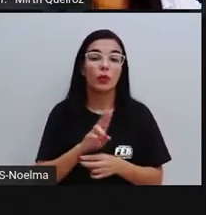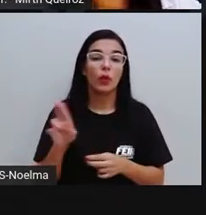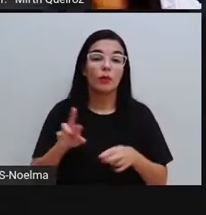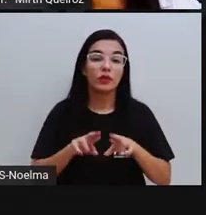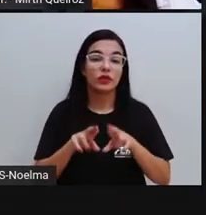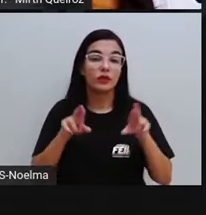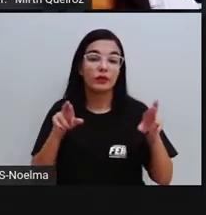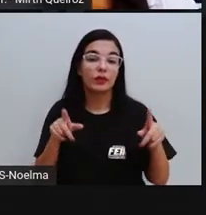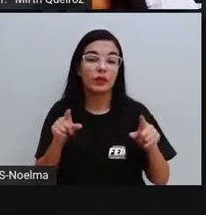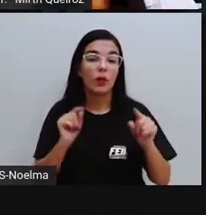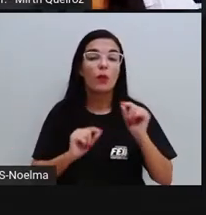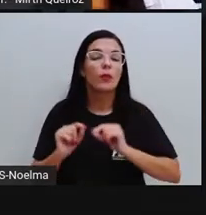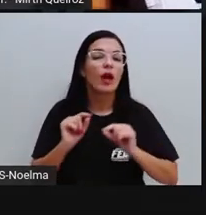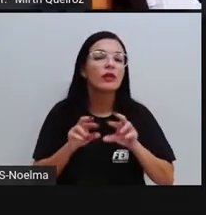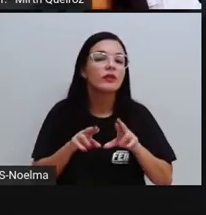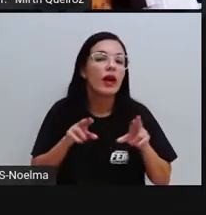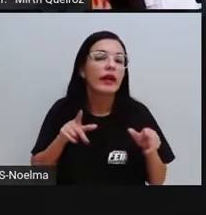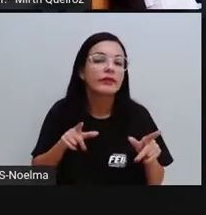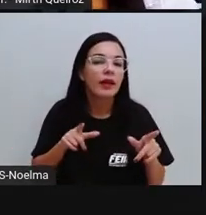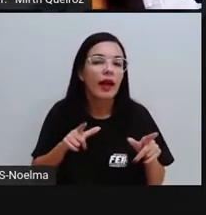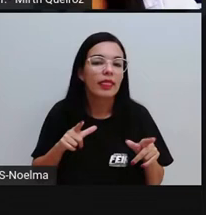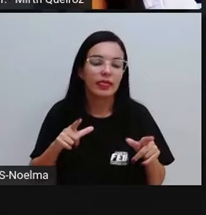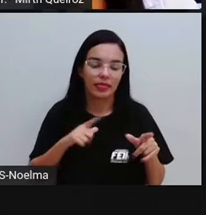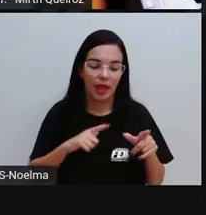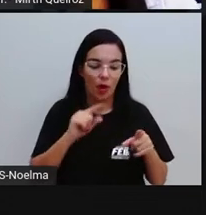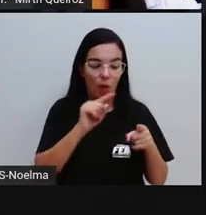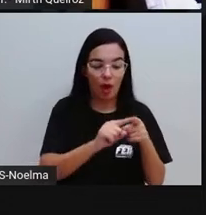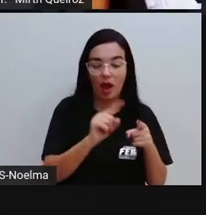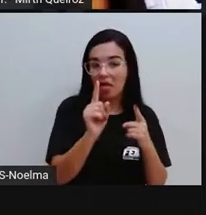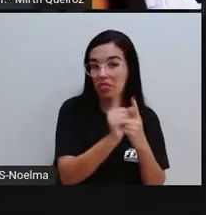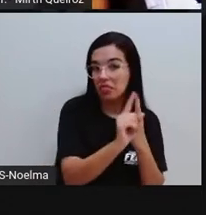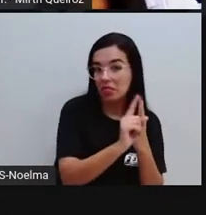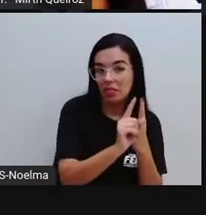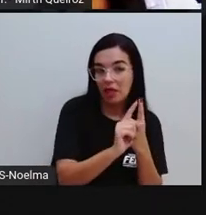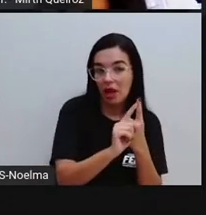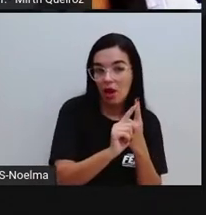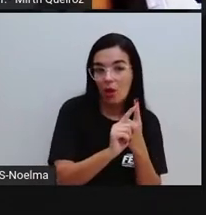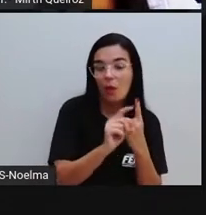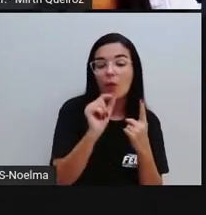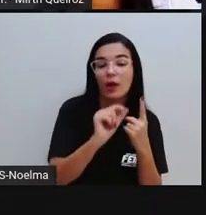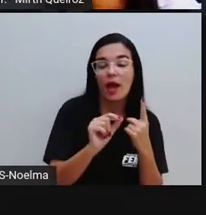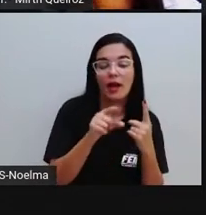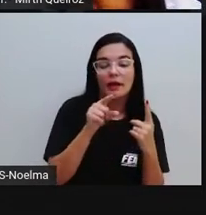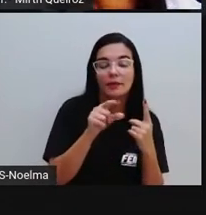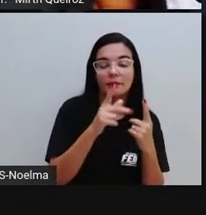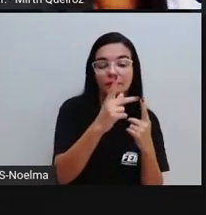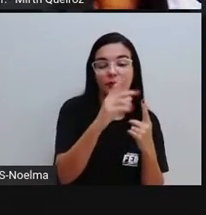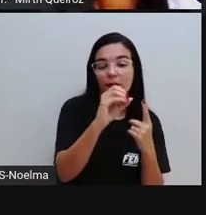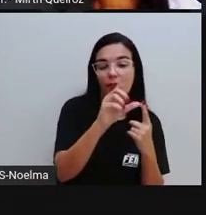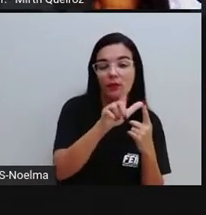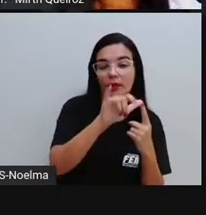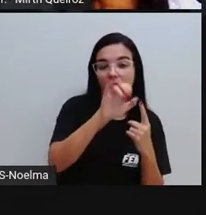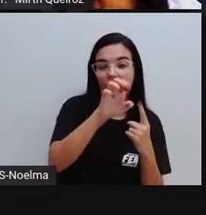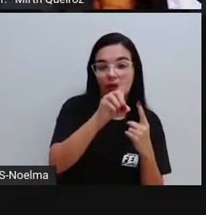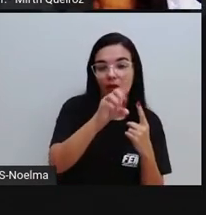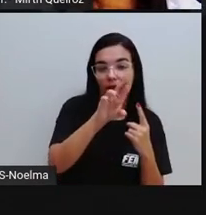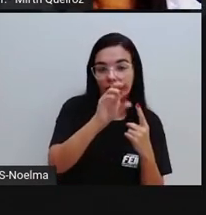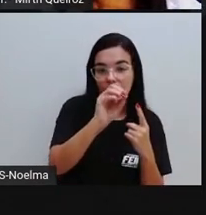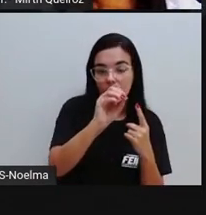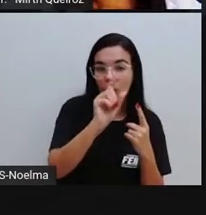poliedros e não poliedros é que os não poliedros são corpos redondos, ao contrário dos